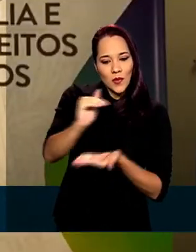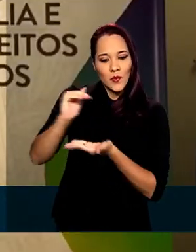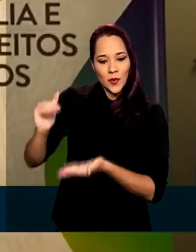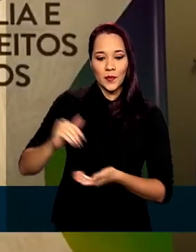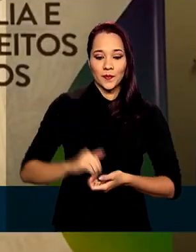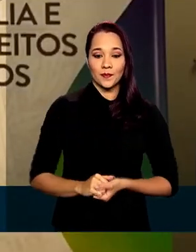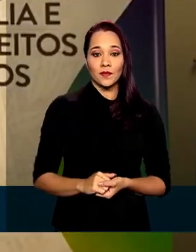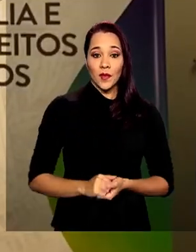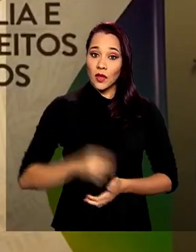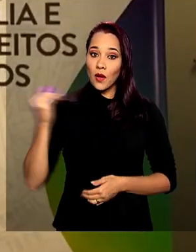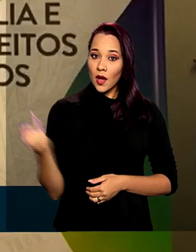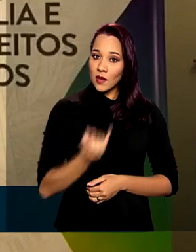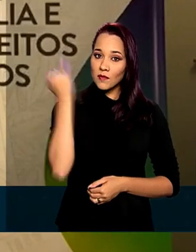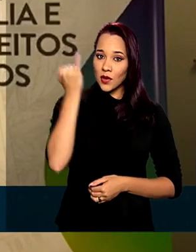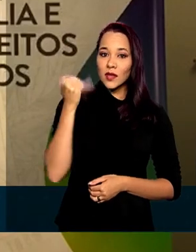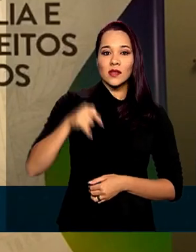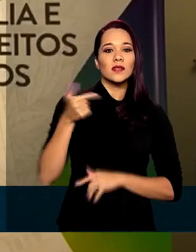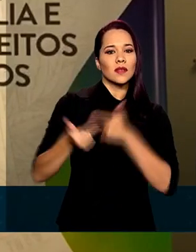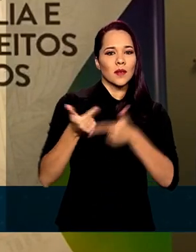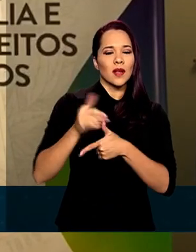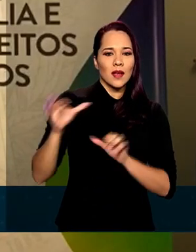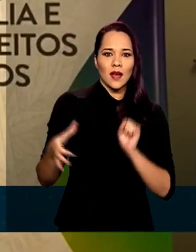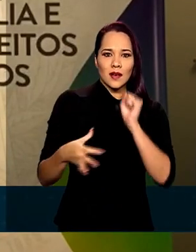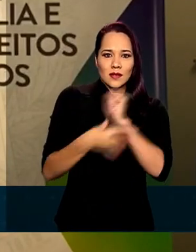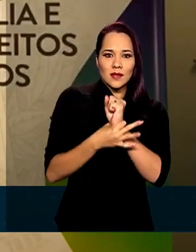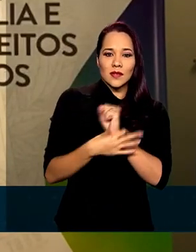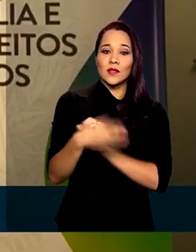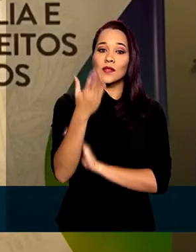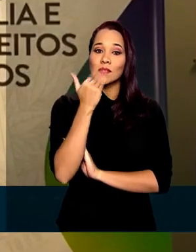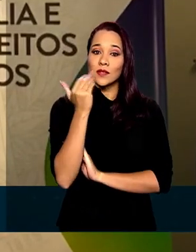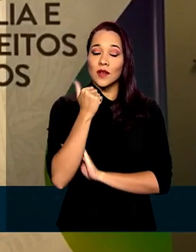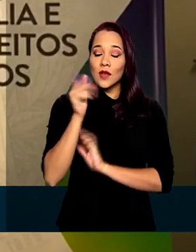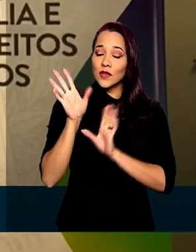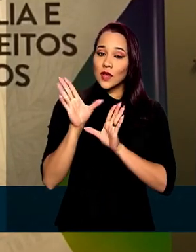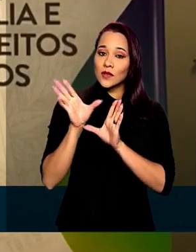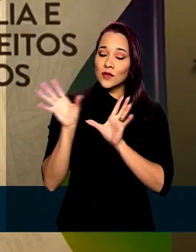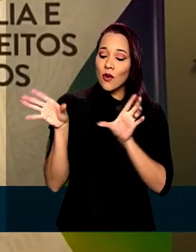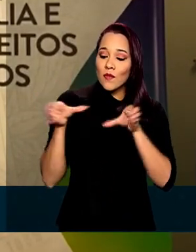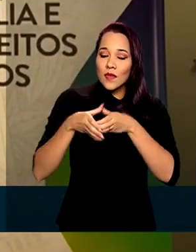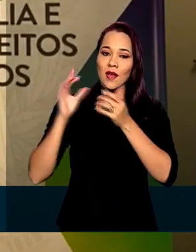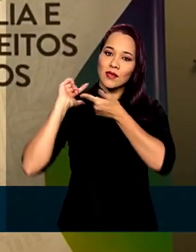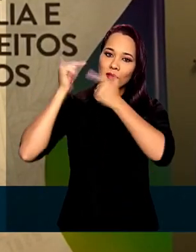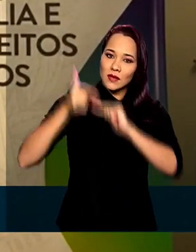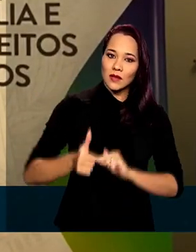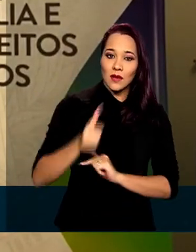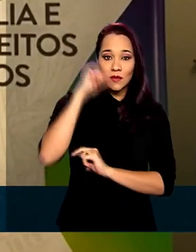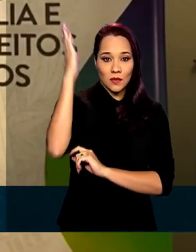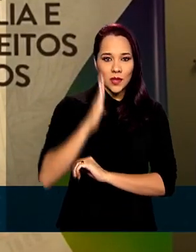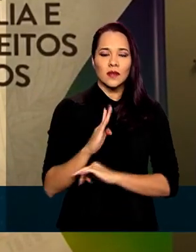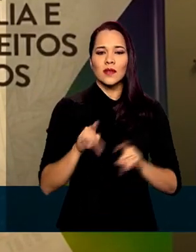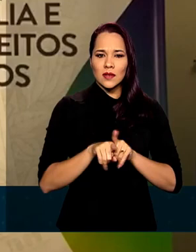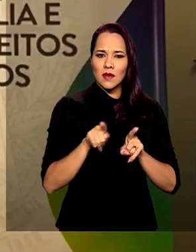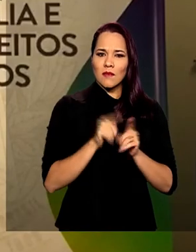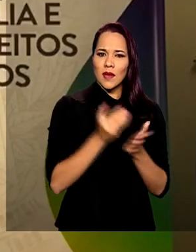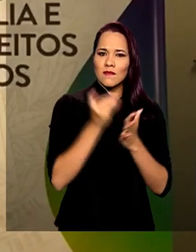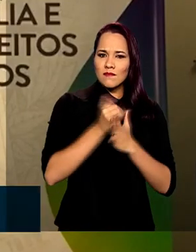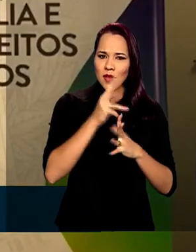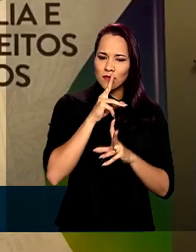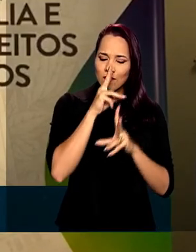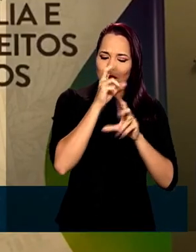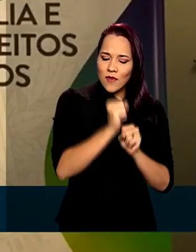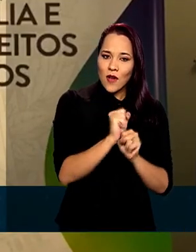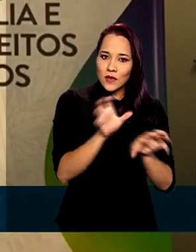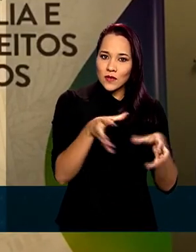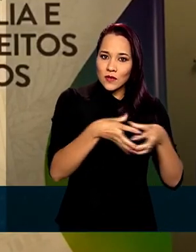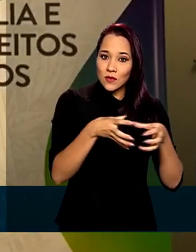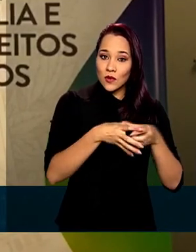A importância dessa ação é justamente garantir a segurança alimentar das comunidades tradicionais do nosso país, bem como fortalecer a permanência dos